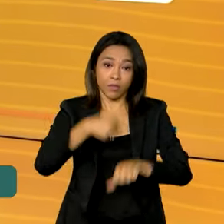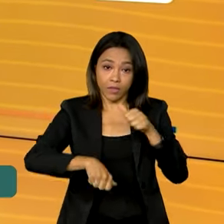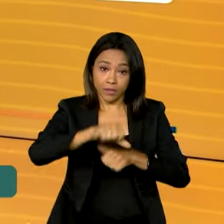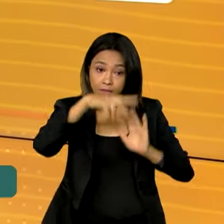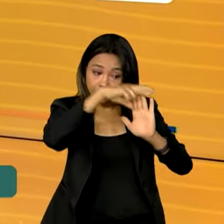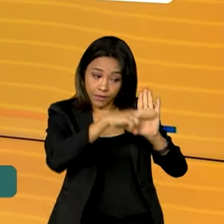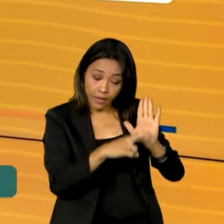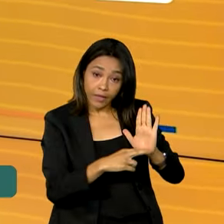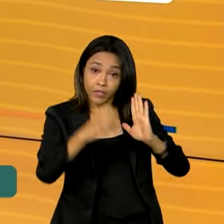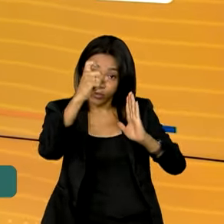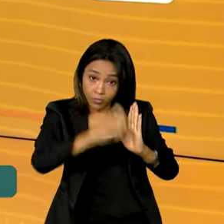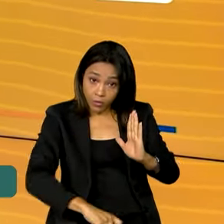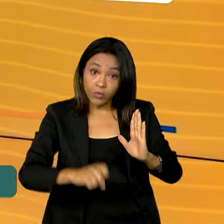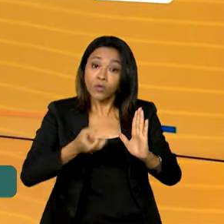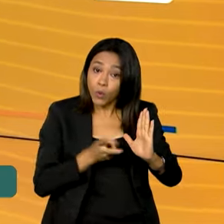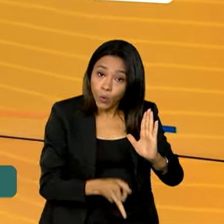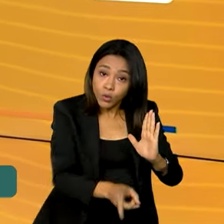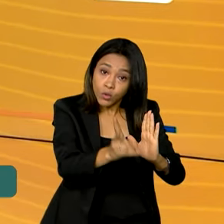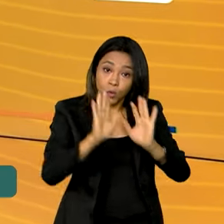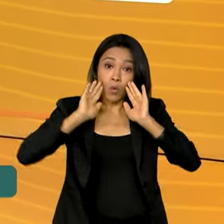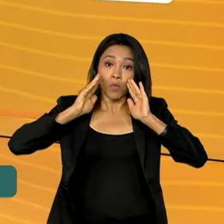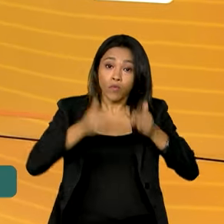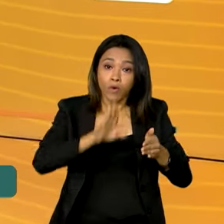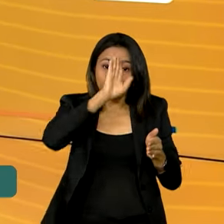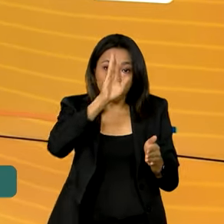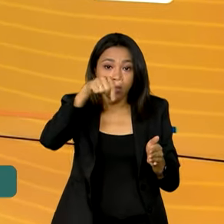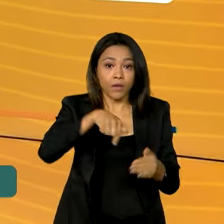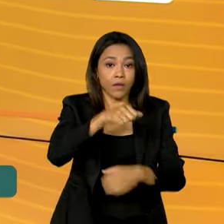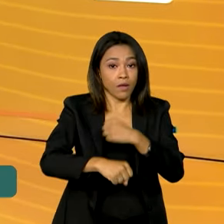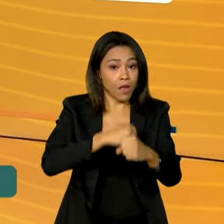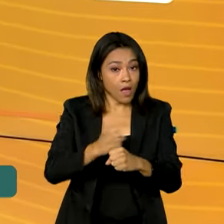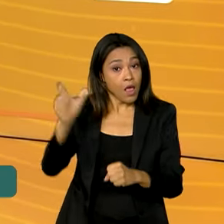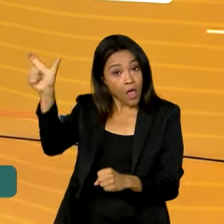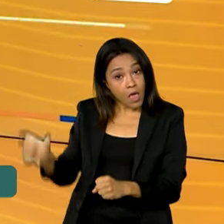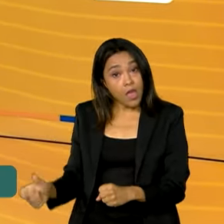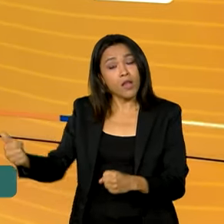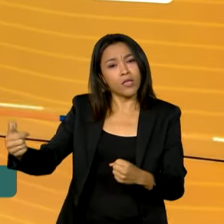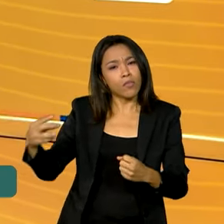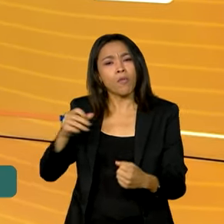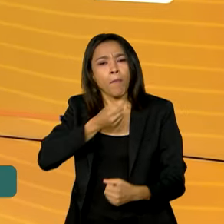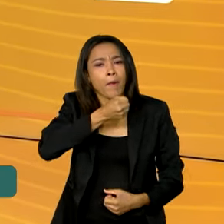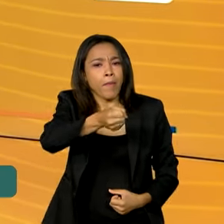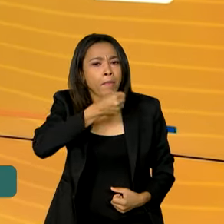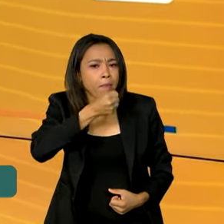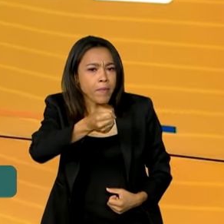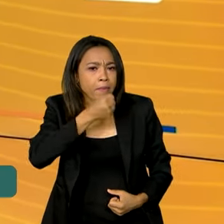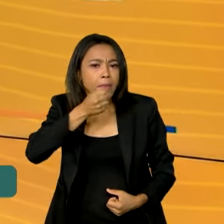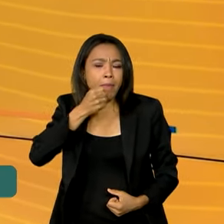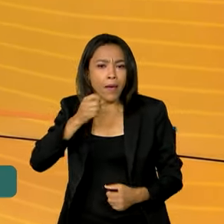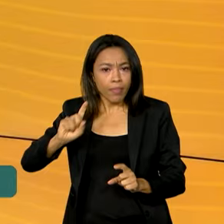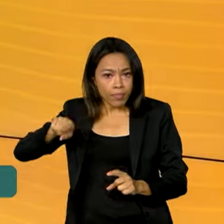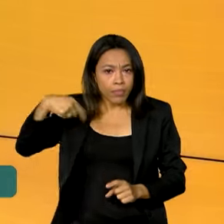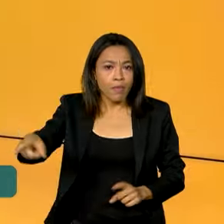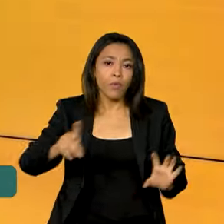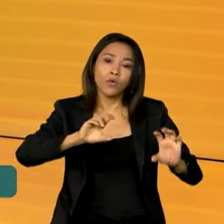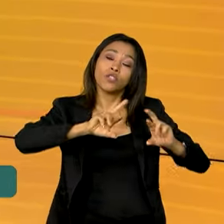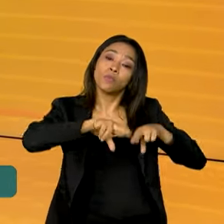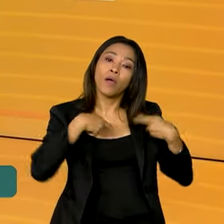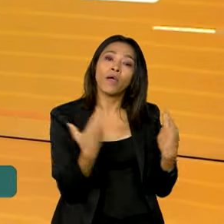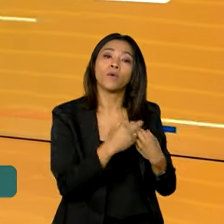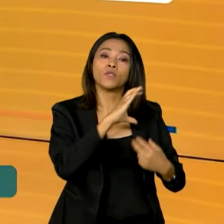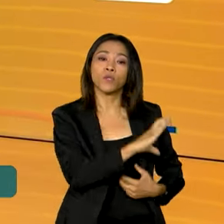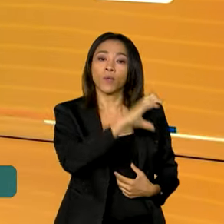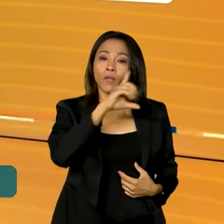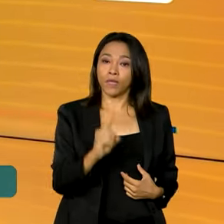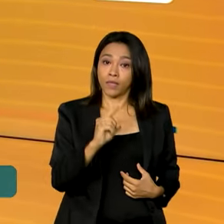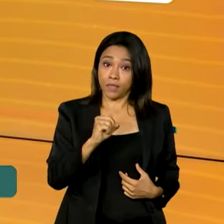como prioridade deste ano. Padilha conversou com a imprensa após a reunião de coordenação política entre o presidente